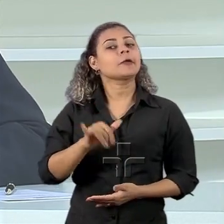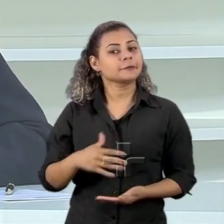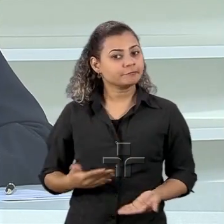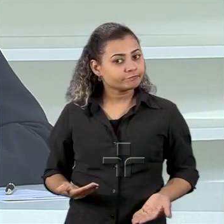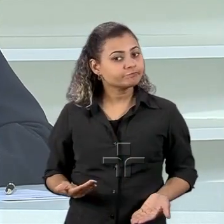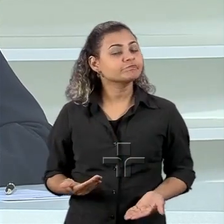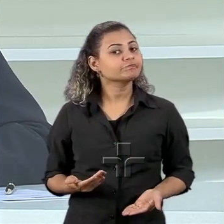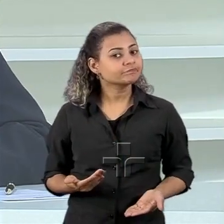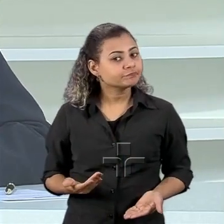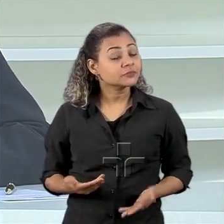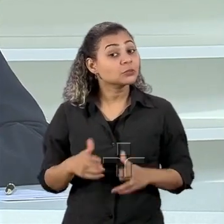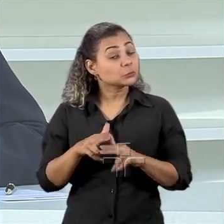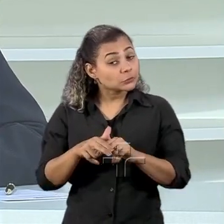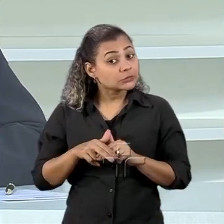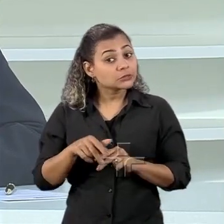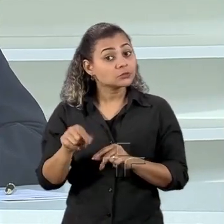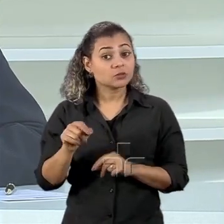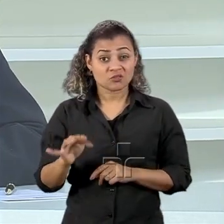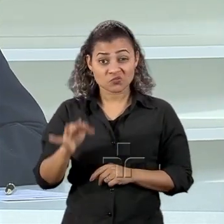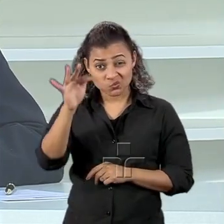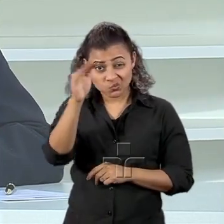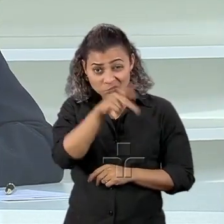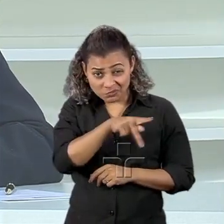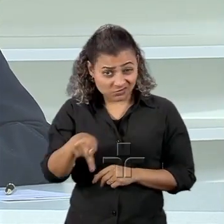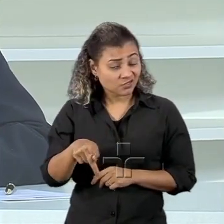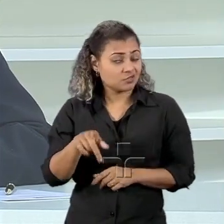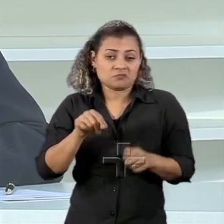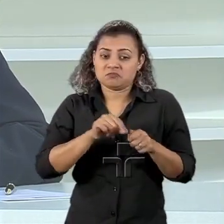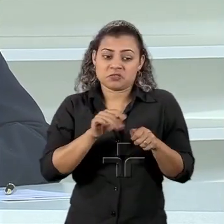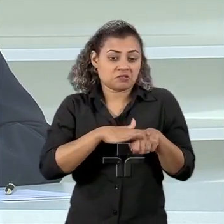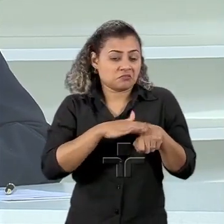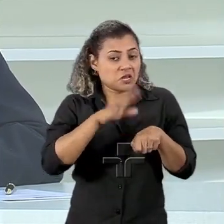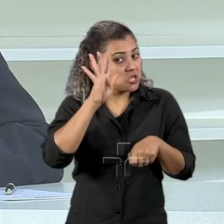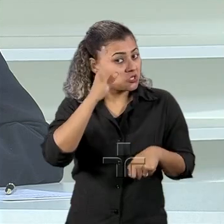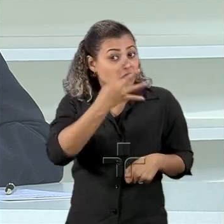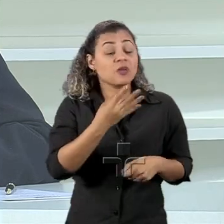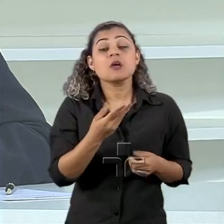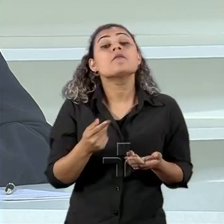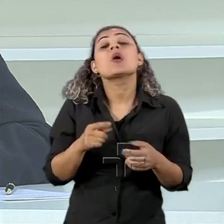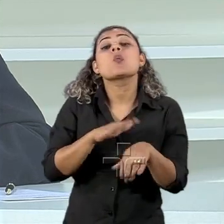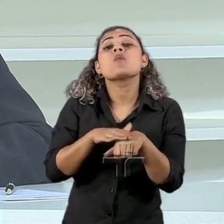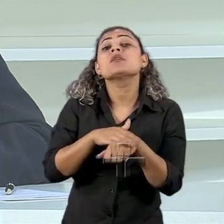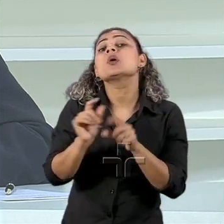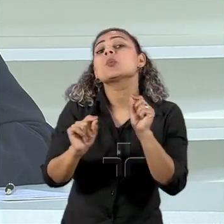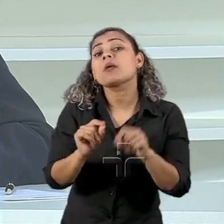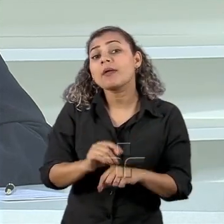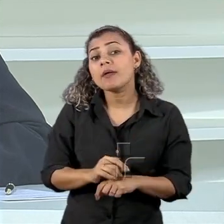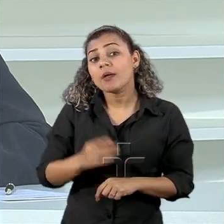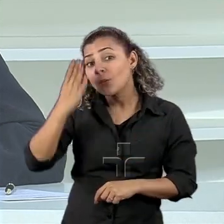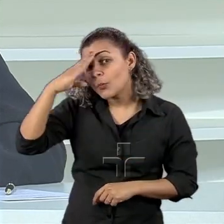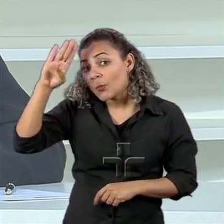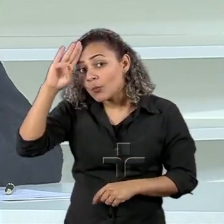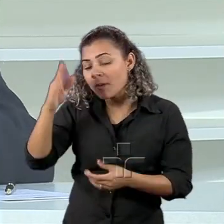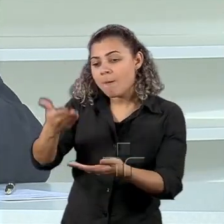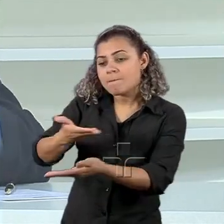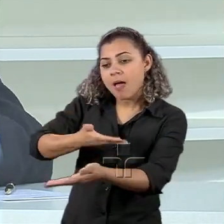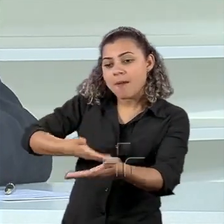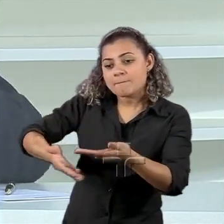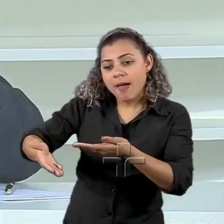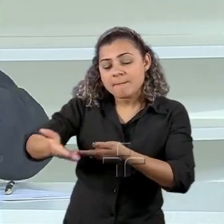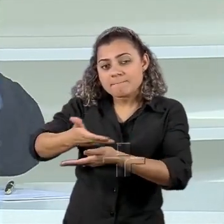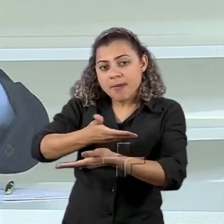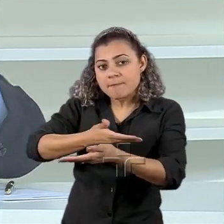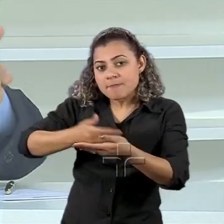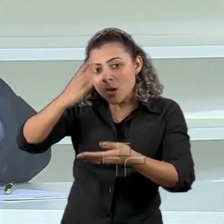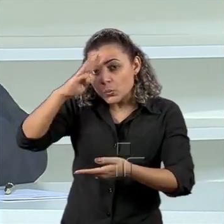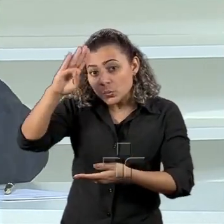Alguma coisa o futuro governo vai ter que fazer. Conversando com quem? Conversando com Cuba que a gente tem que também